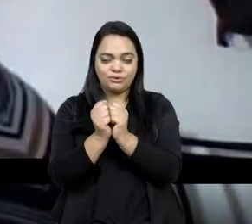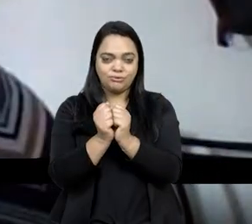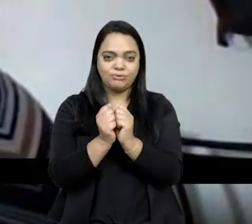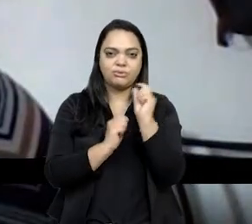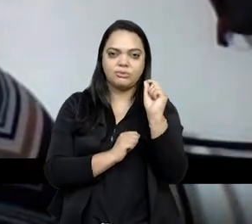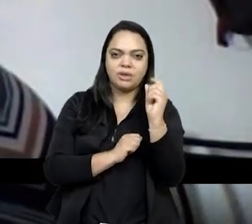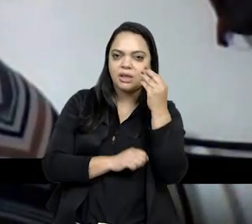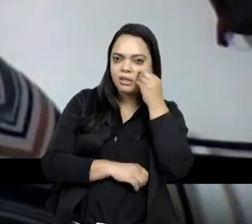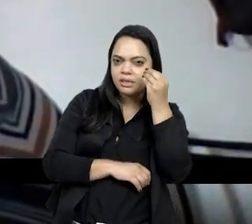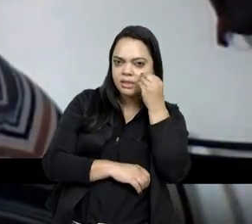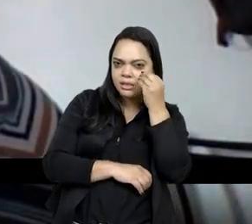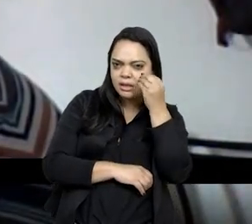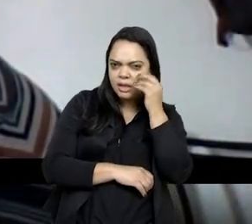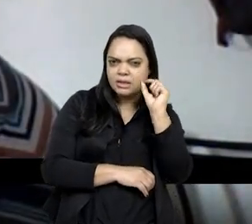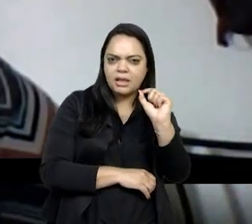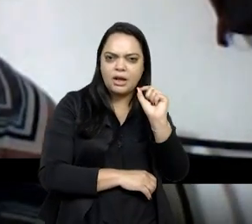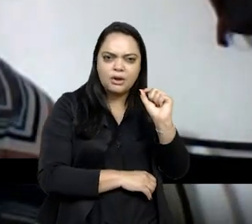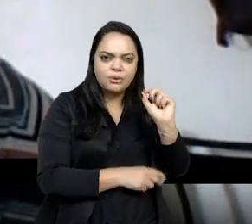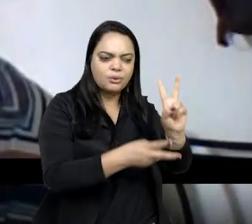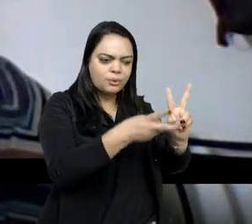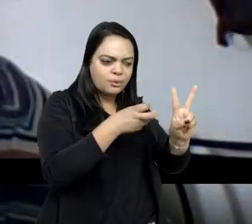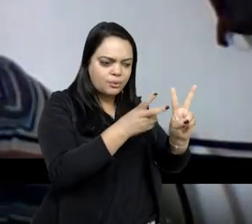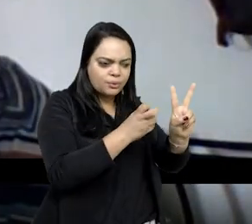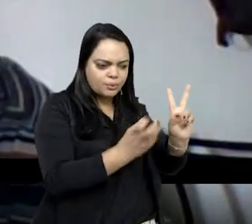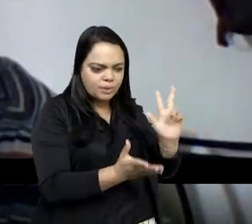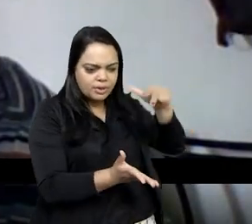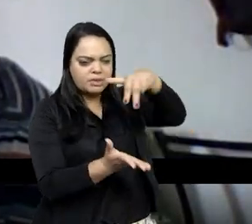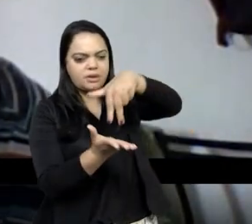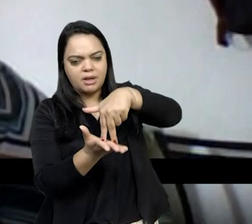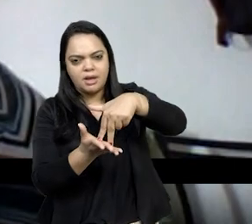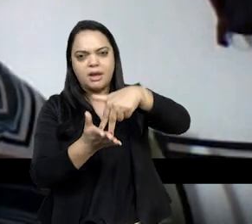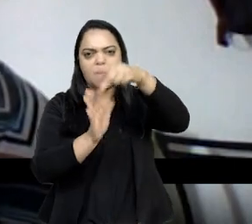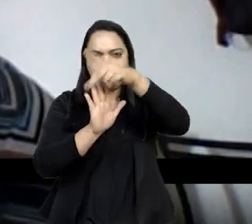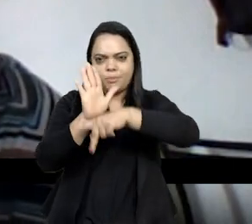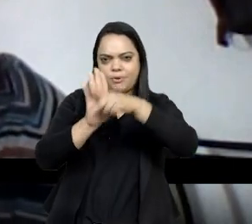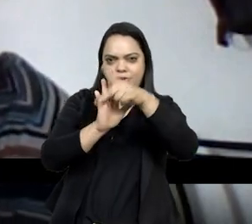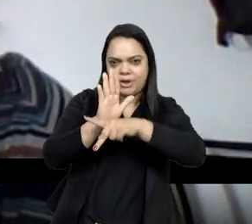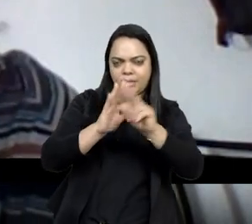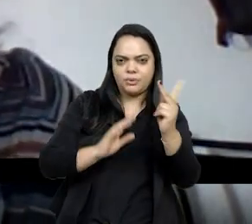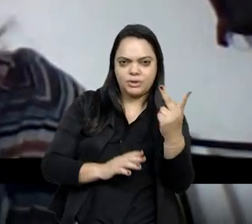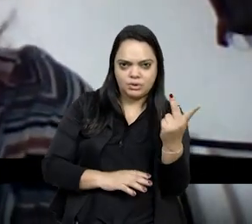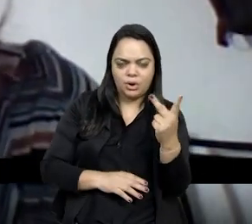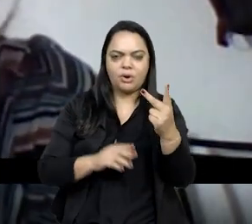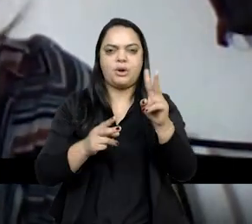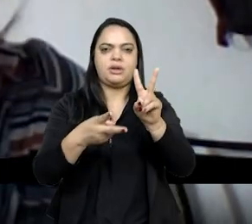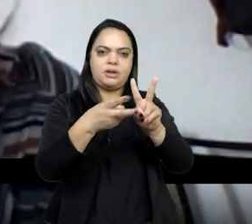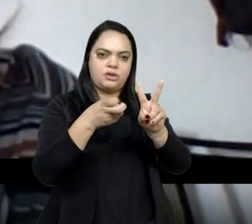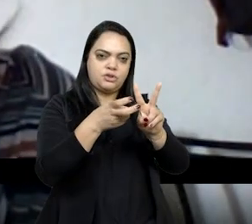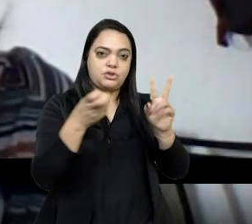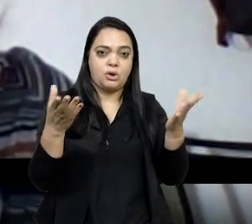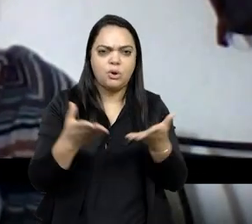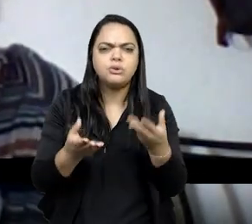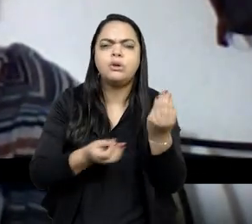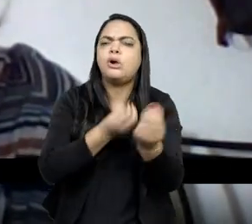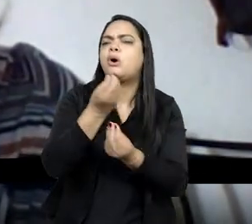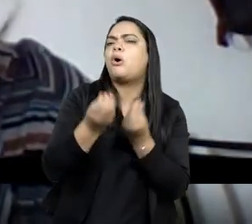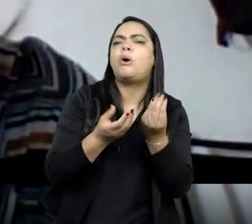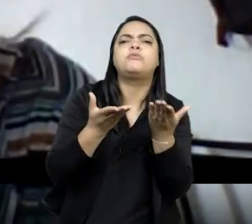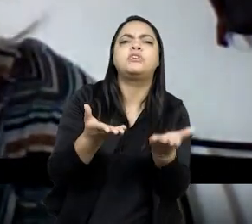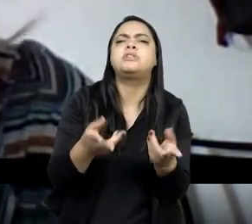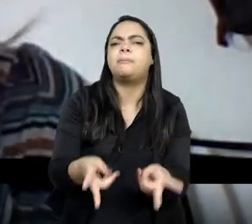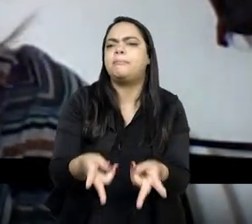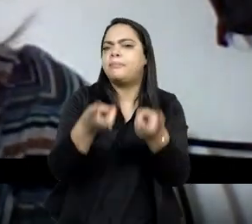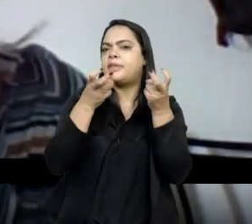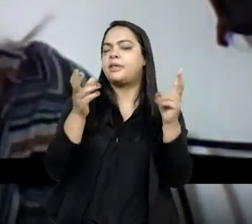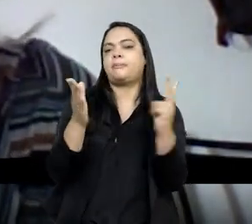trazer essas vozes lá para o projeto de vocês de história indígena hoje. Como que você vê isso acontecendo na